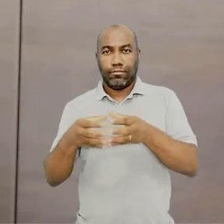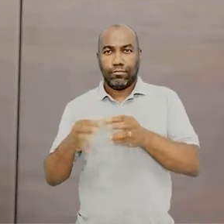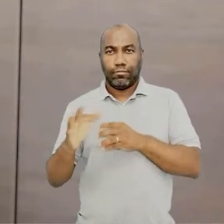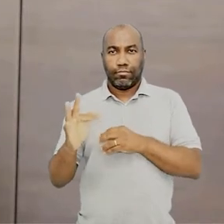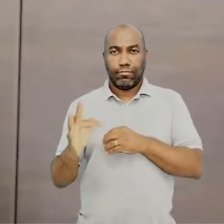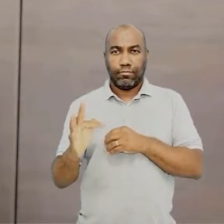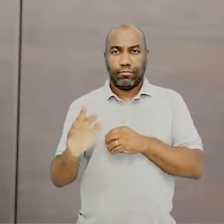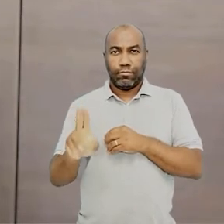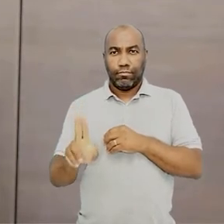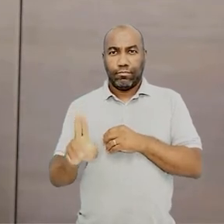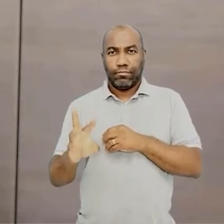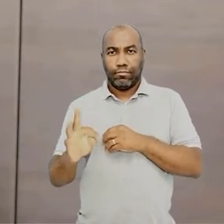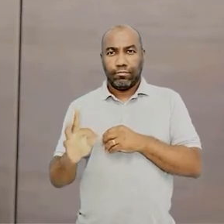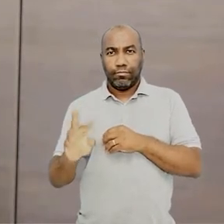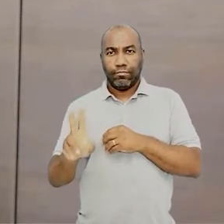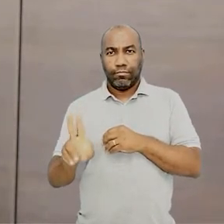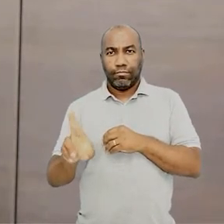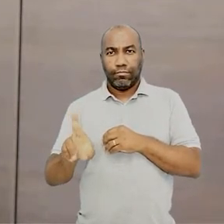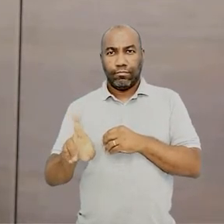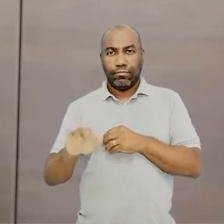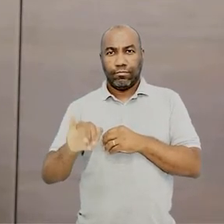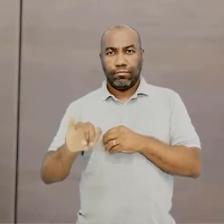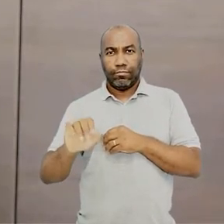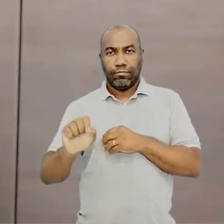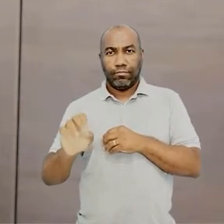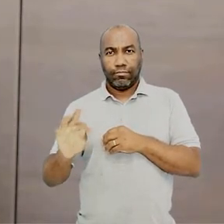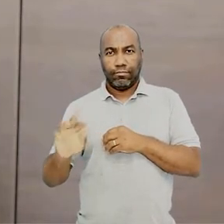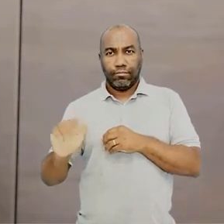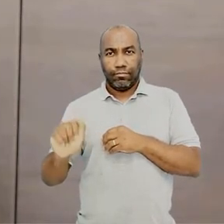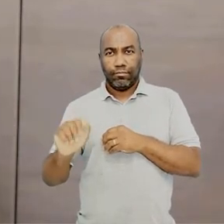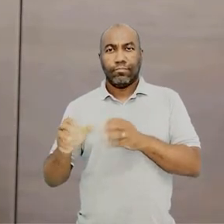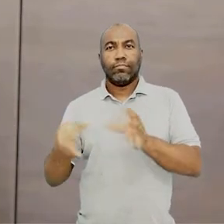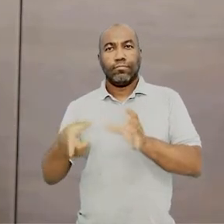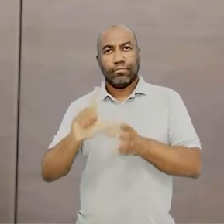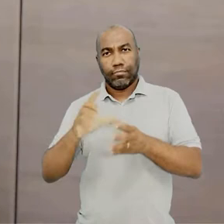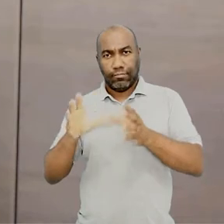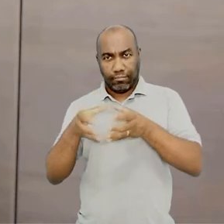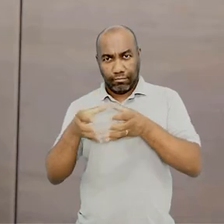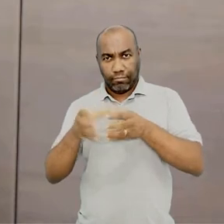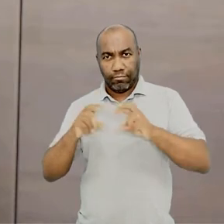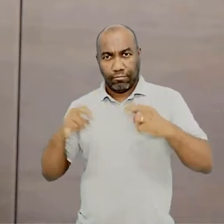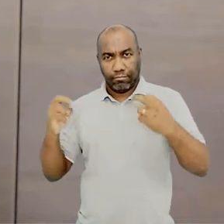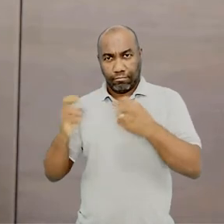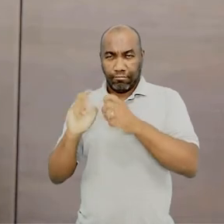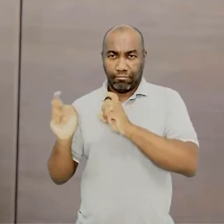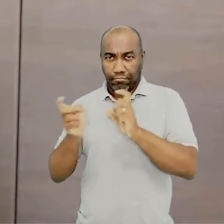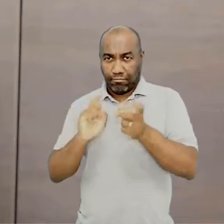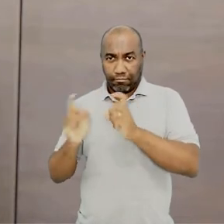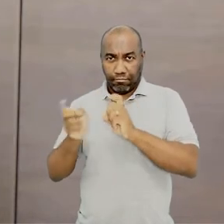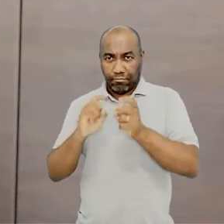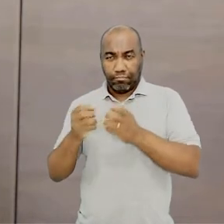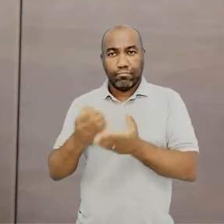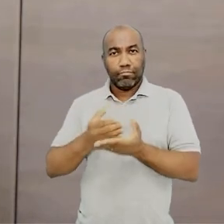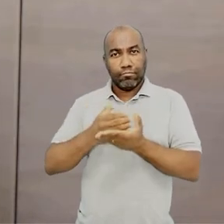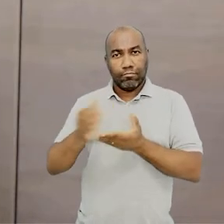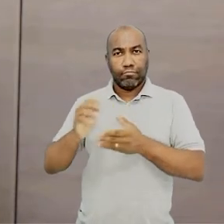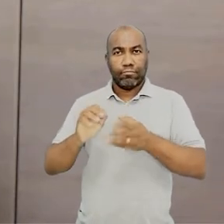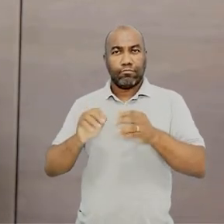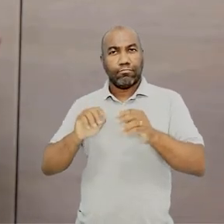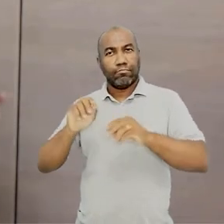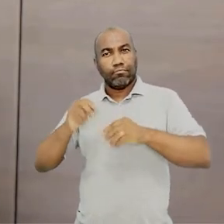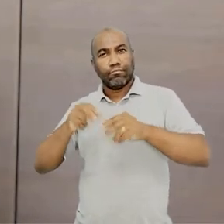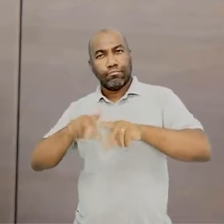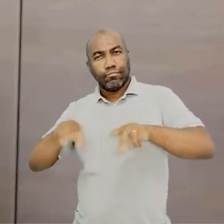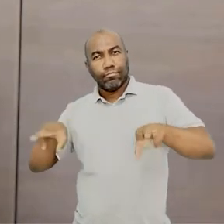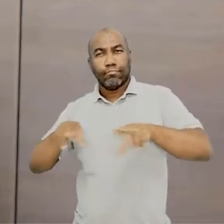eles sentam, conversam, publicam, traçam seus objetivos e temos agora